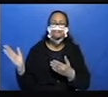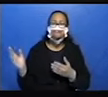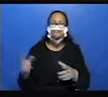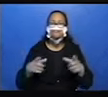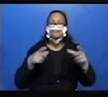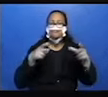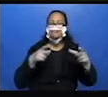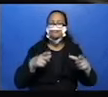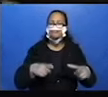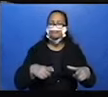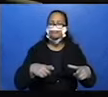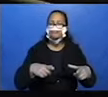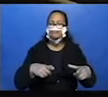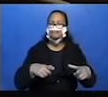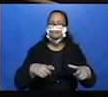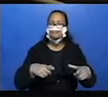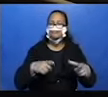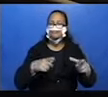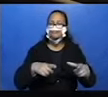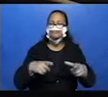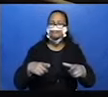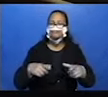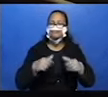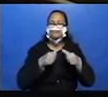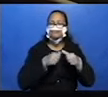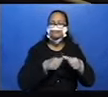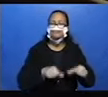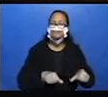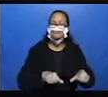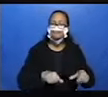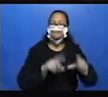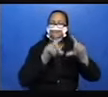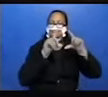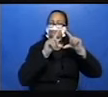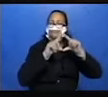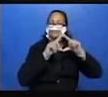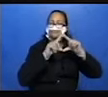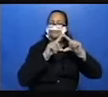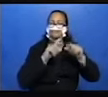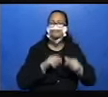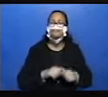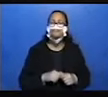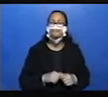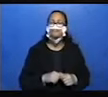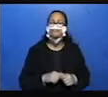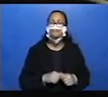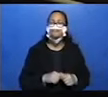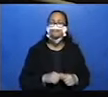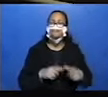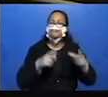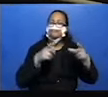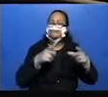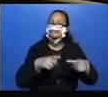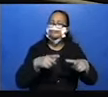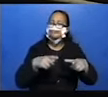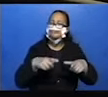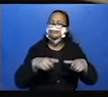dele. Onde? O lugar que ficam as três pirâmides. Então, onde? Está